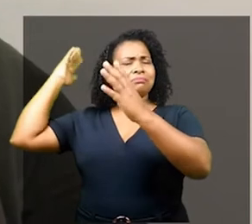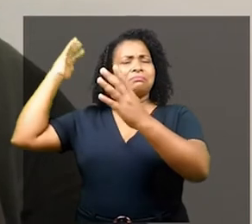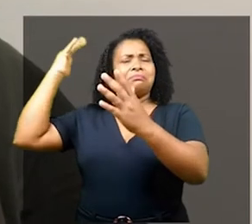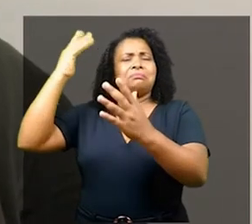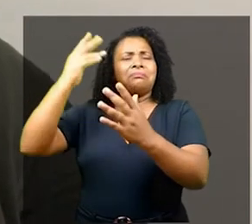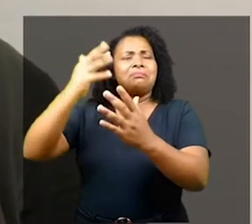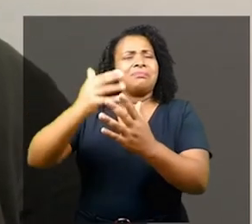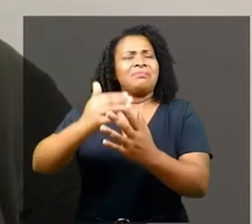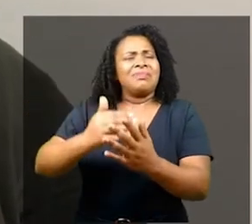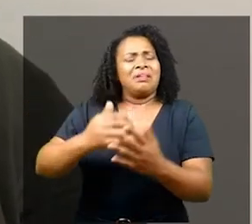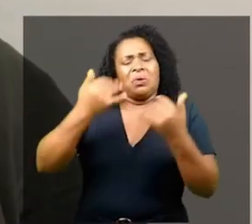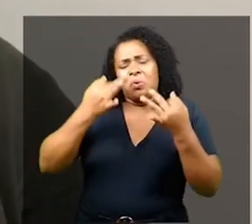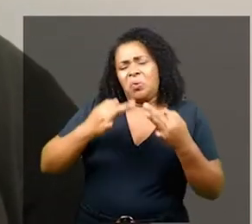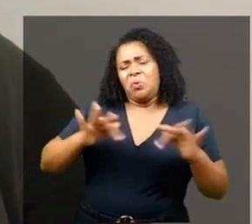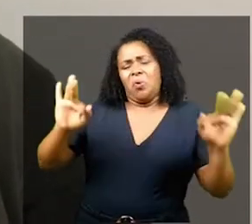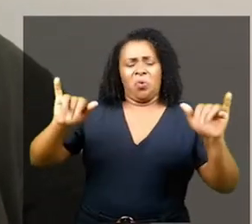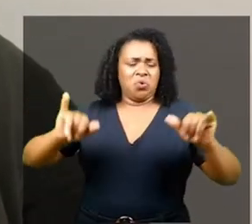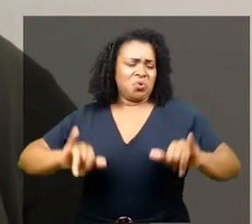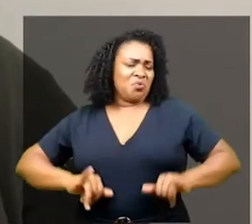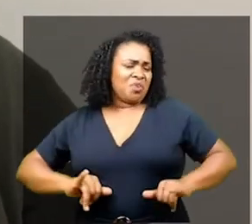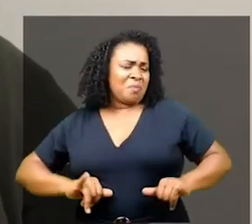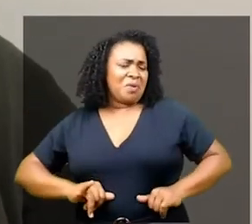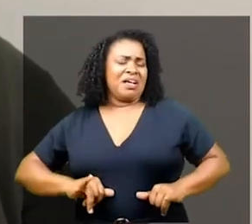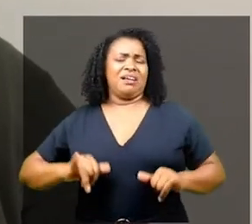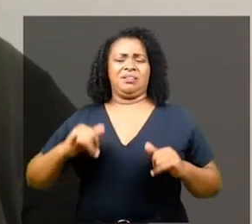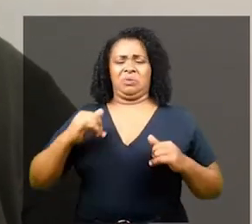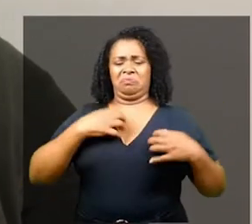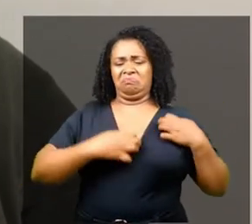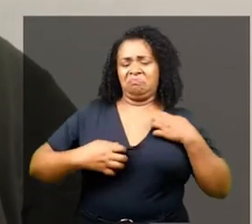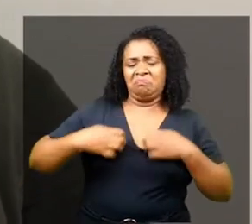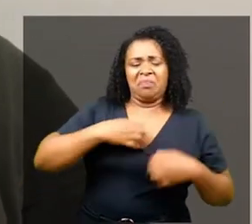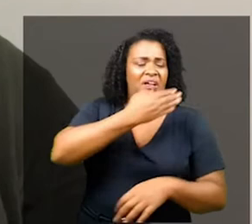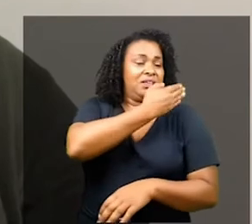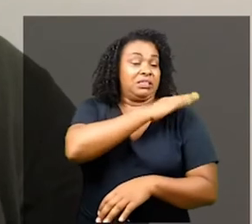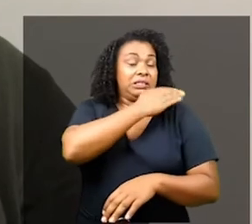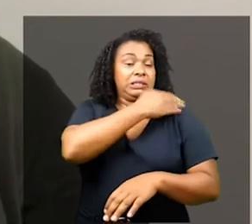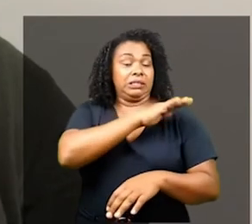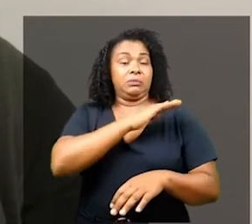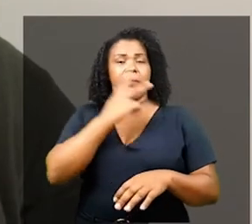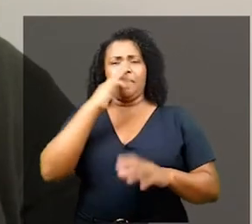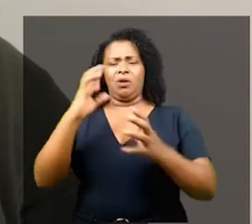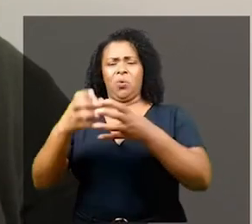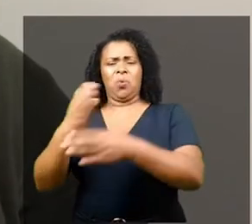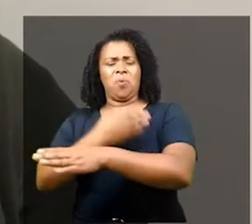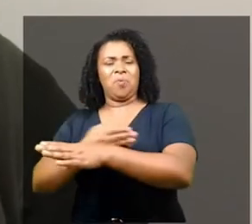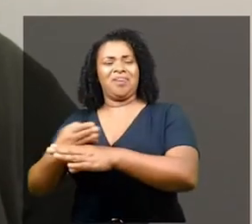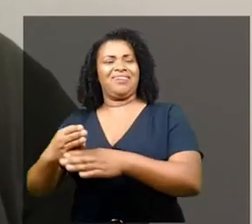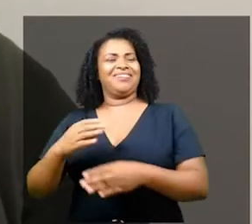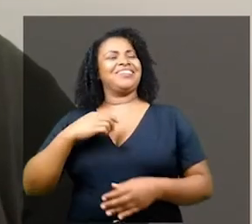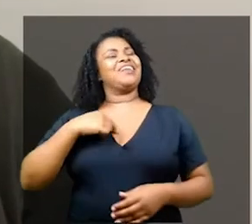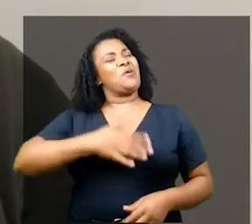conosco nossas memórias de racismo era algum sinal de sadismo ou apenas um apagamento